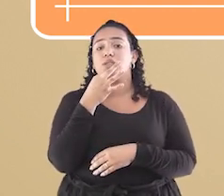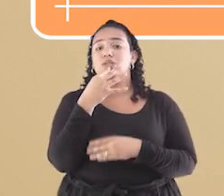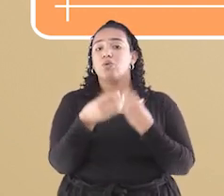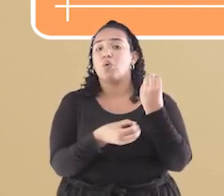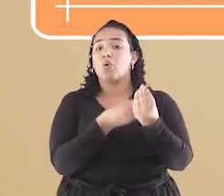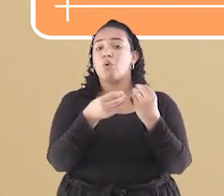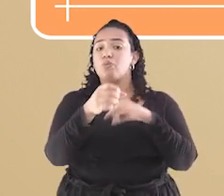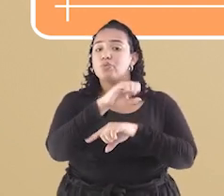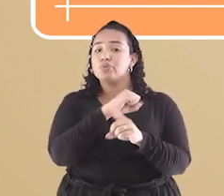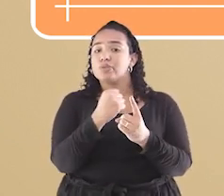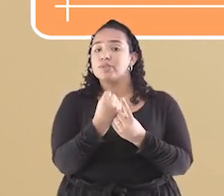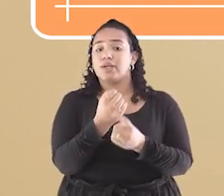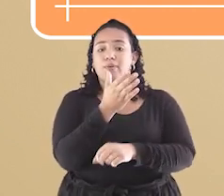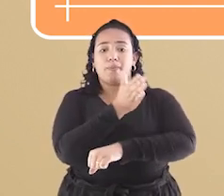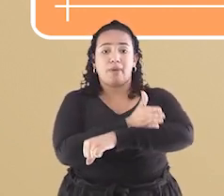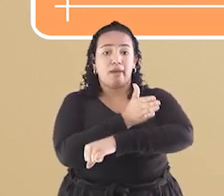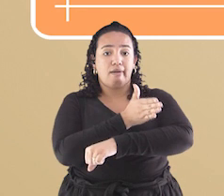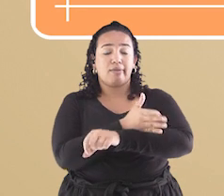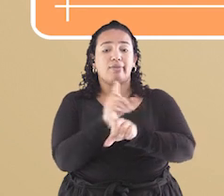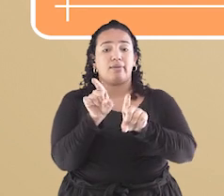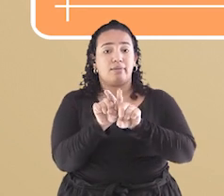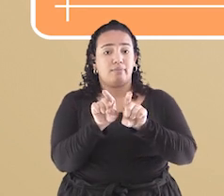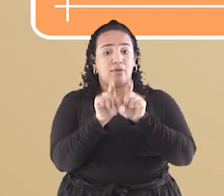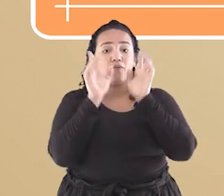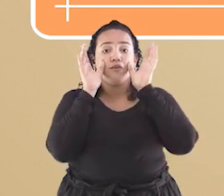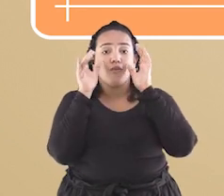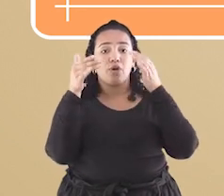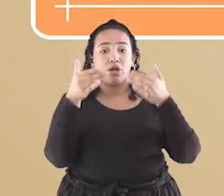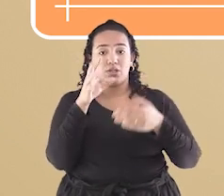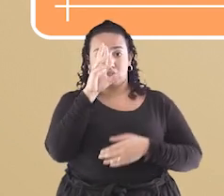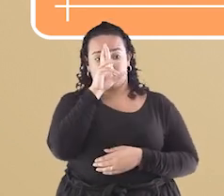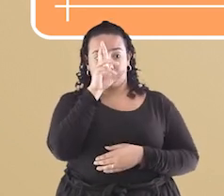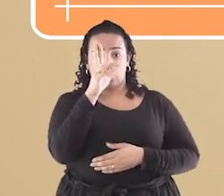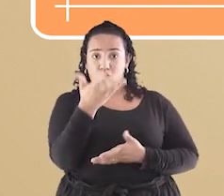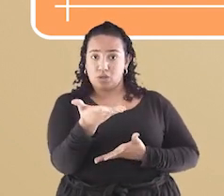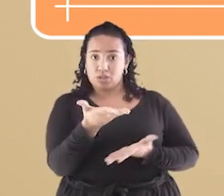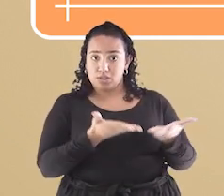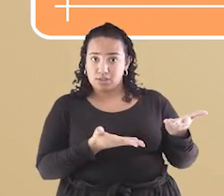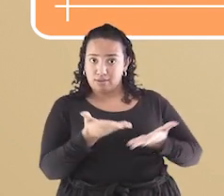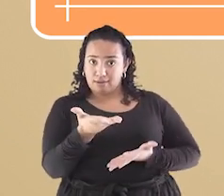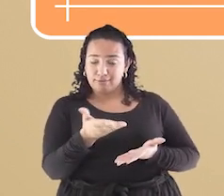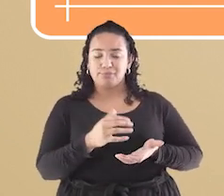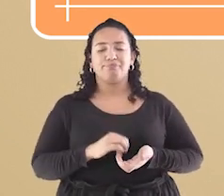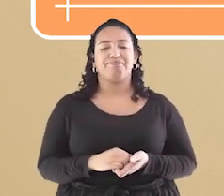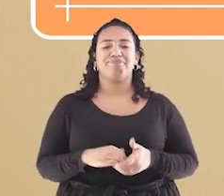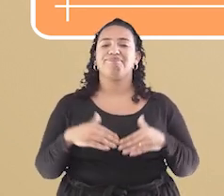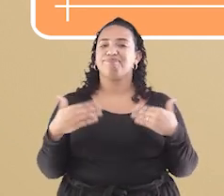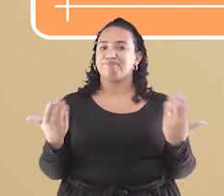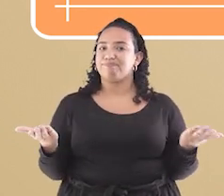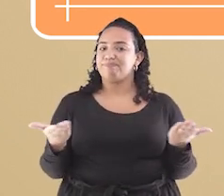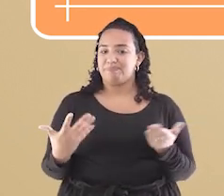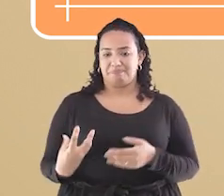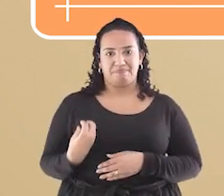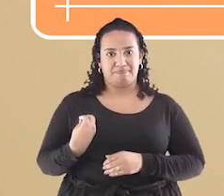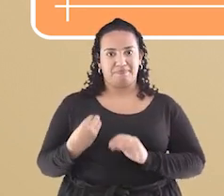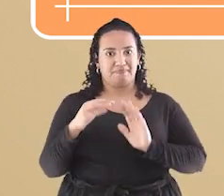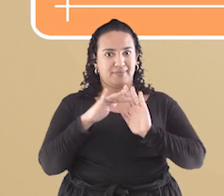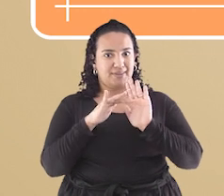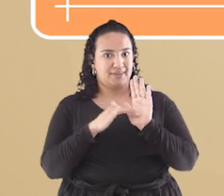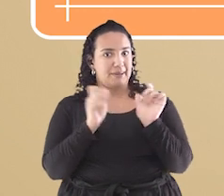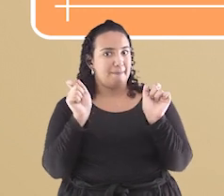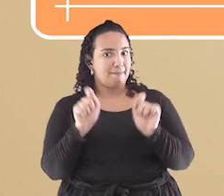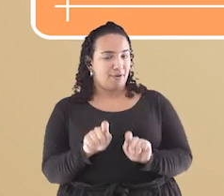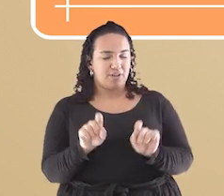com ênfase na relação de senhores e servos. Que tal já marcar sua presença na aula de hoje? É muito simples,